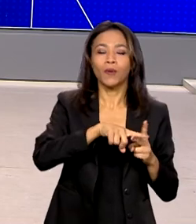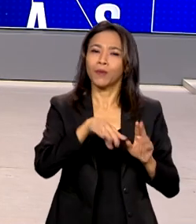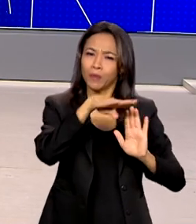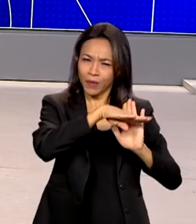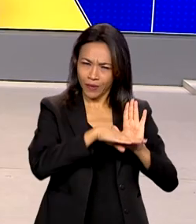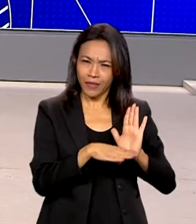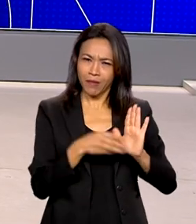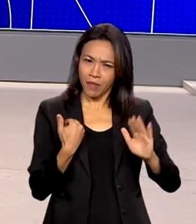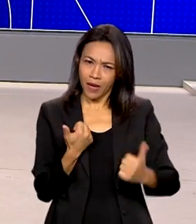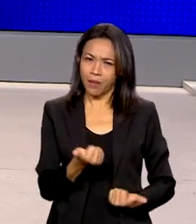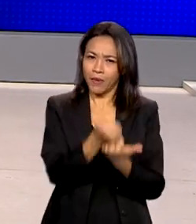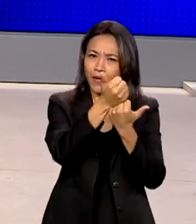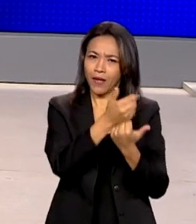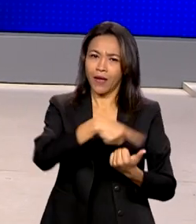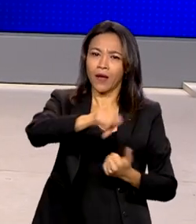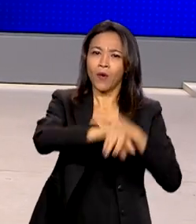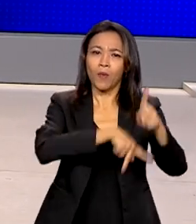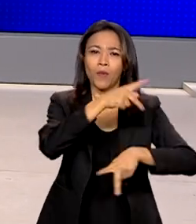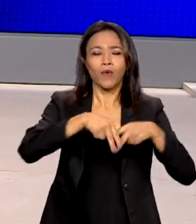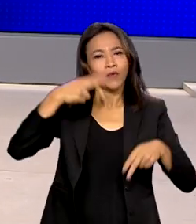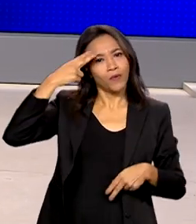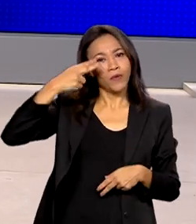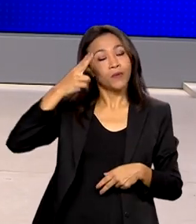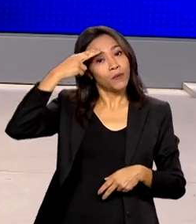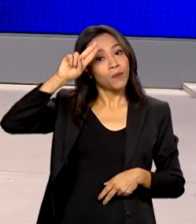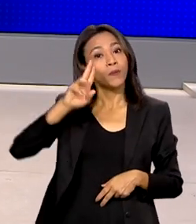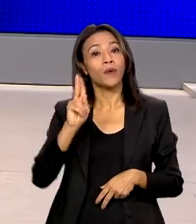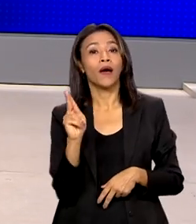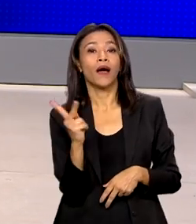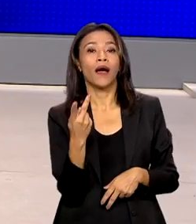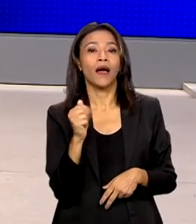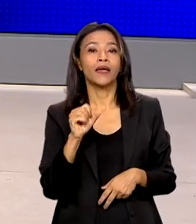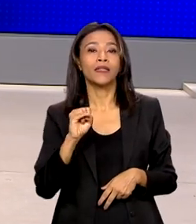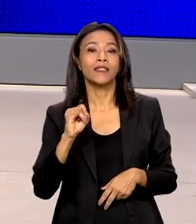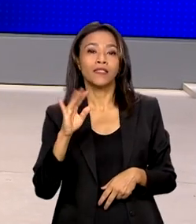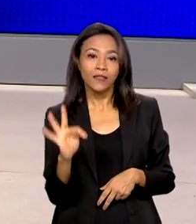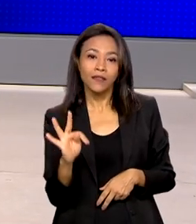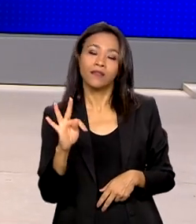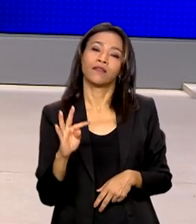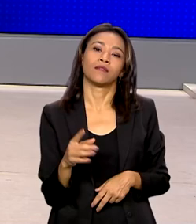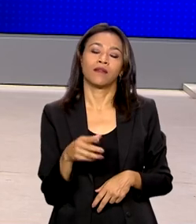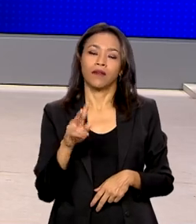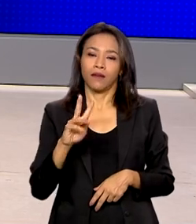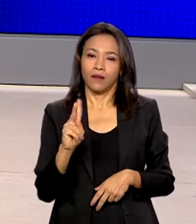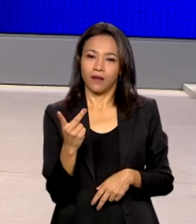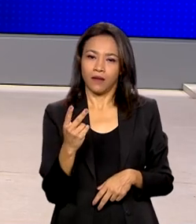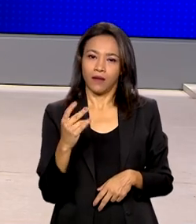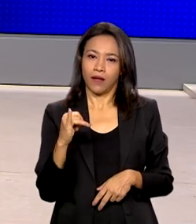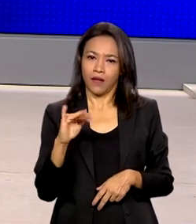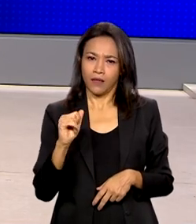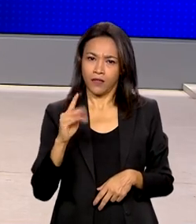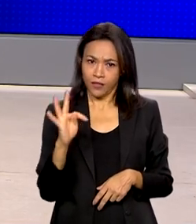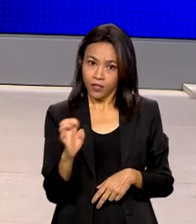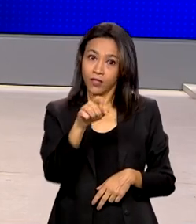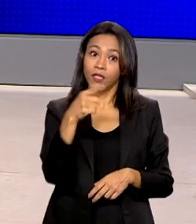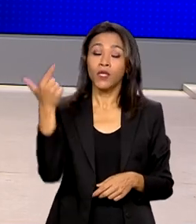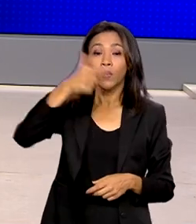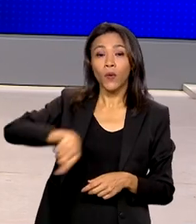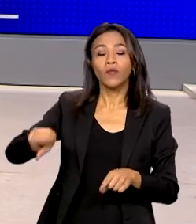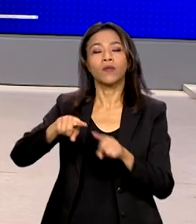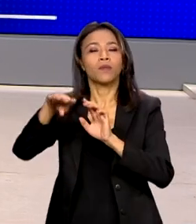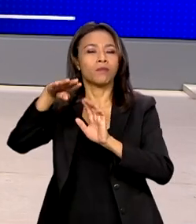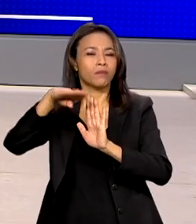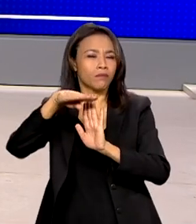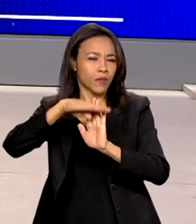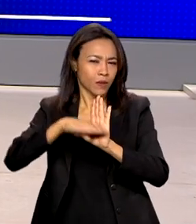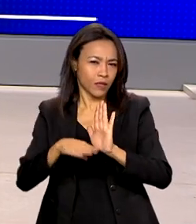Ministério da Justiça e Segurança Pública também lançou o relatório Refúgio em Números, com dados que buscam nortear políticas